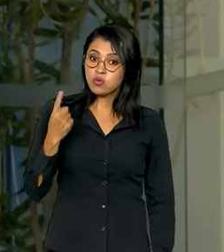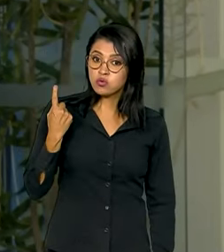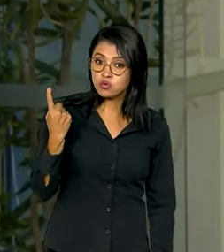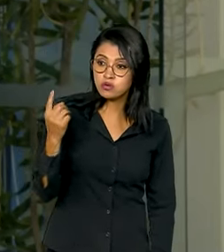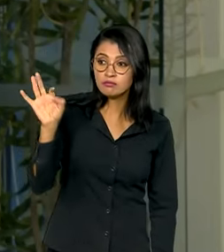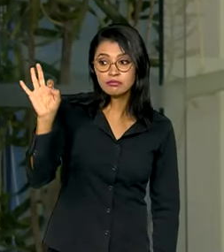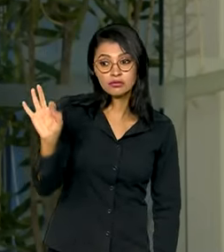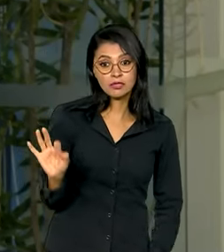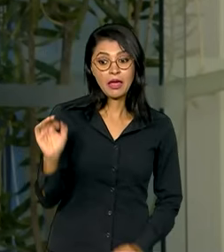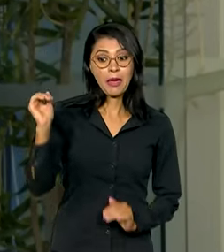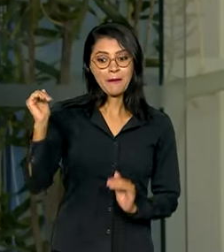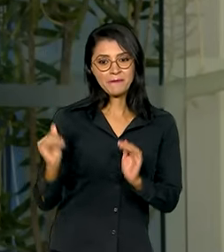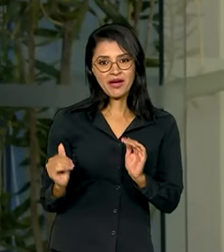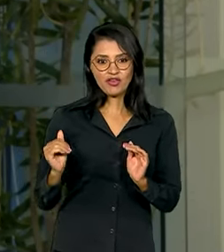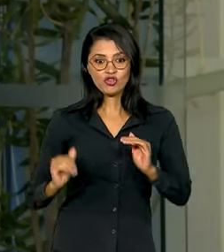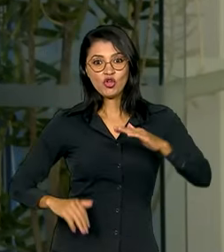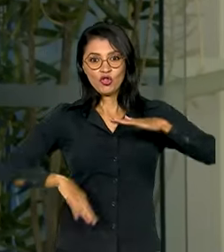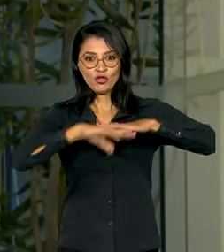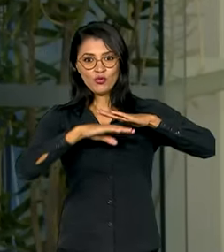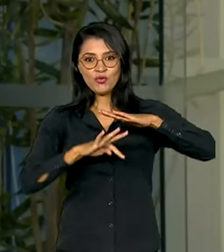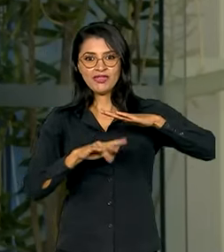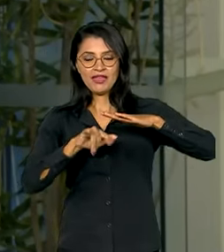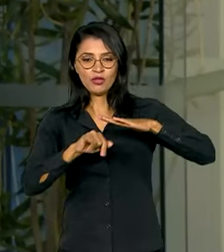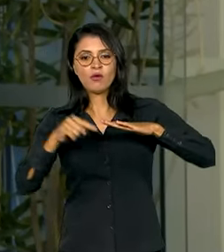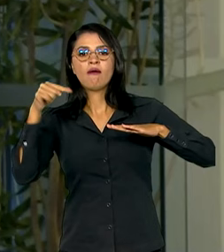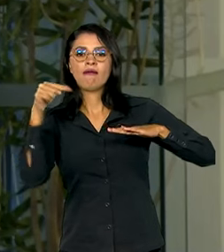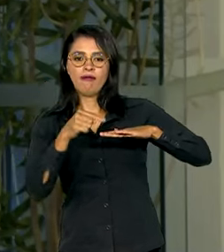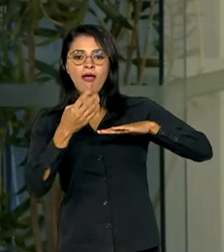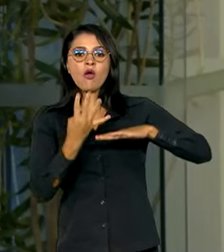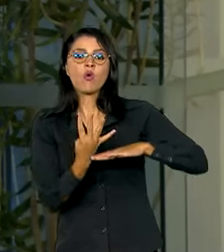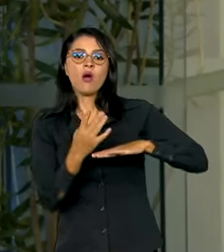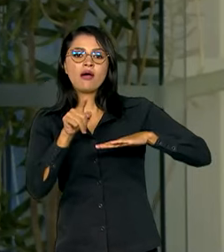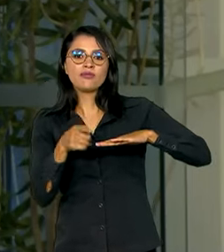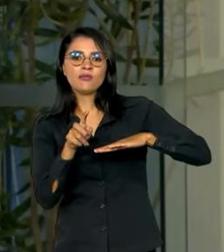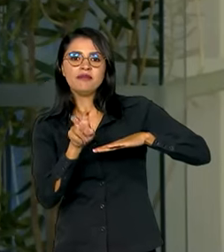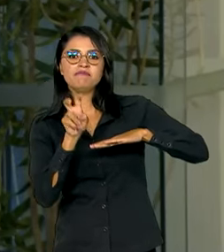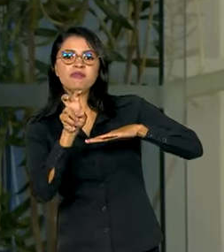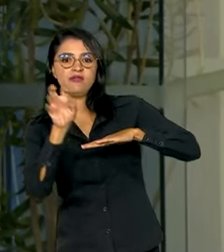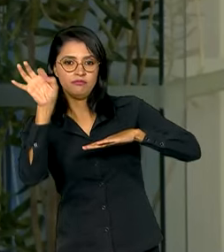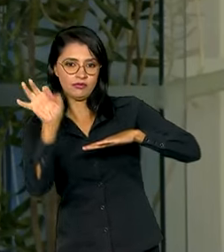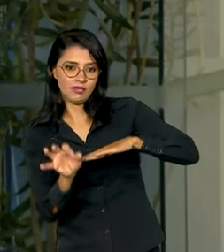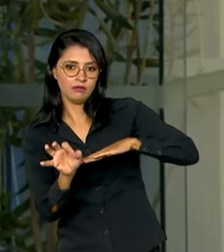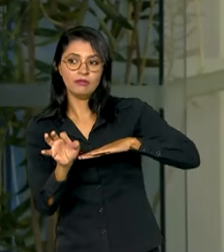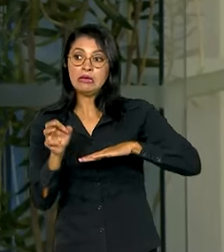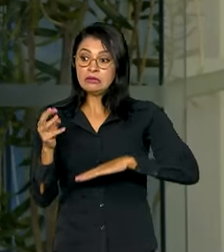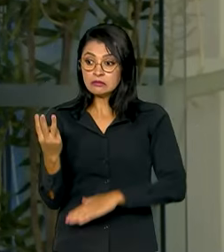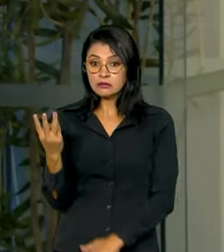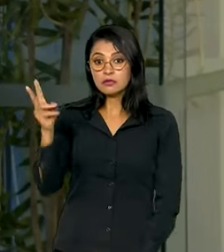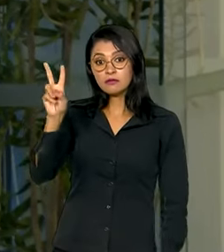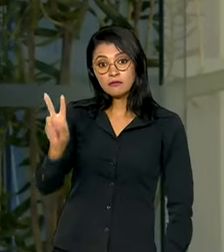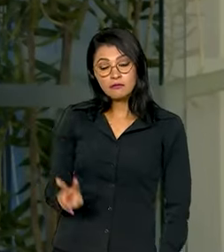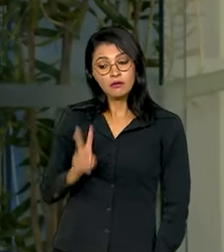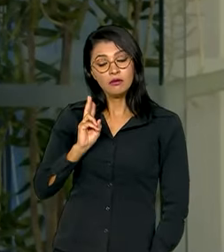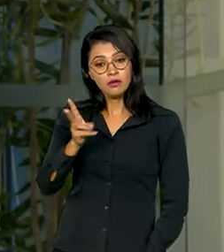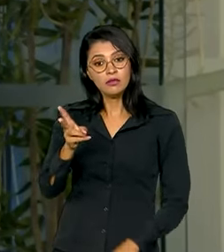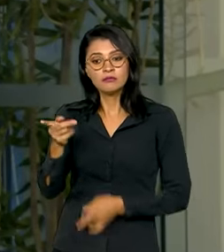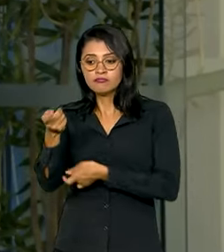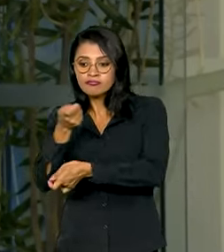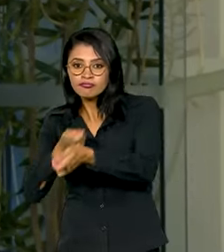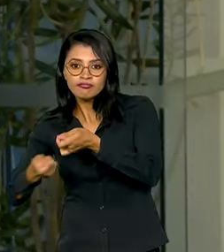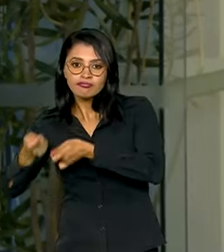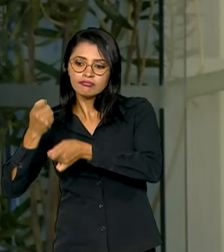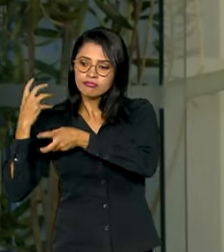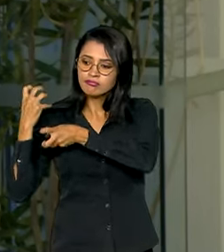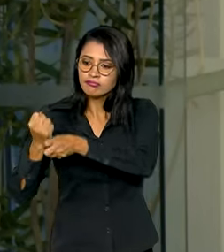portanto abaixo do teto da meta para este ano, que é de 4,5%. Já é a terceira vez seguida que os economistas fazem essa